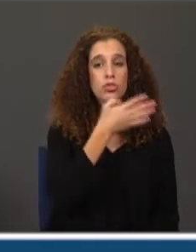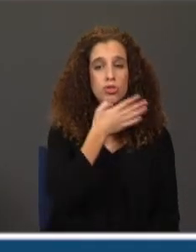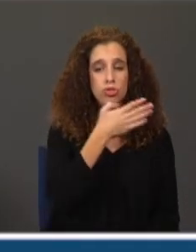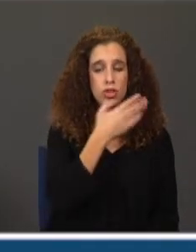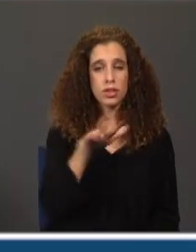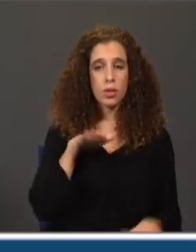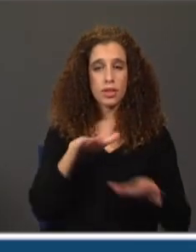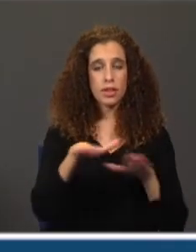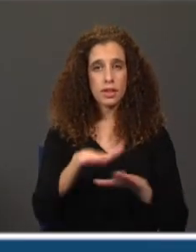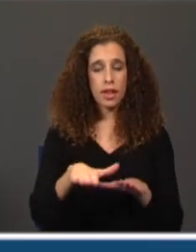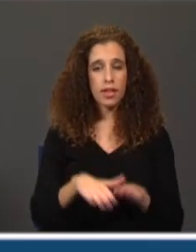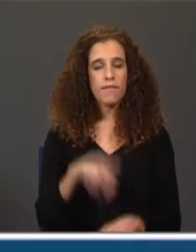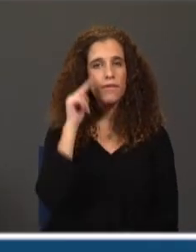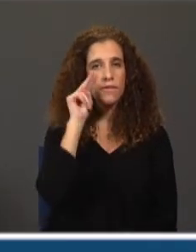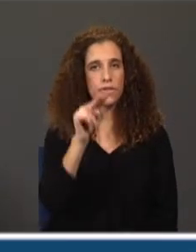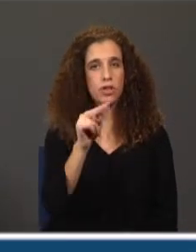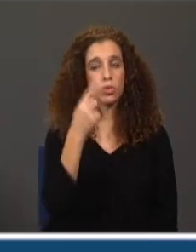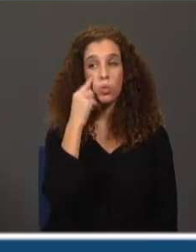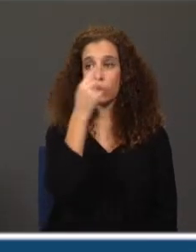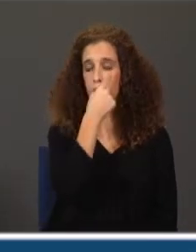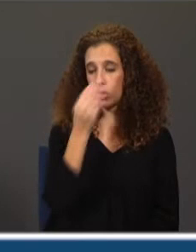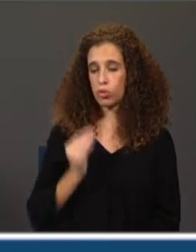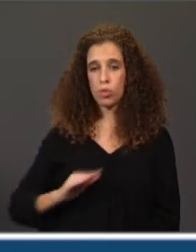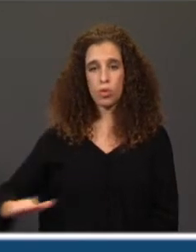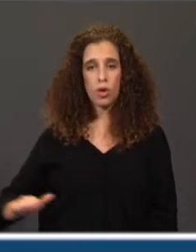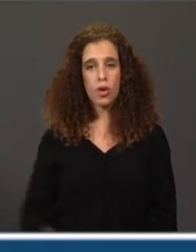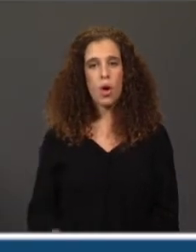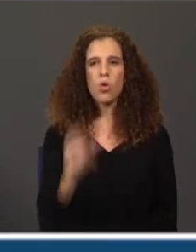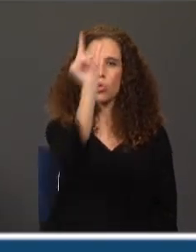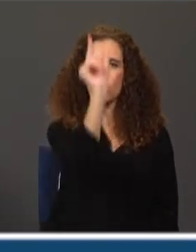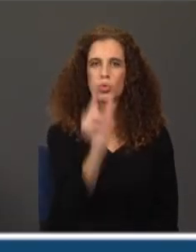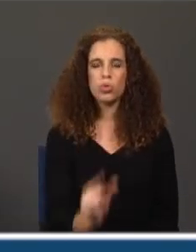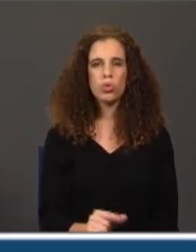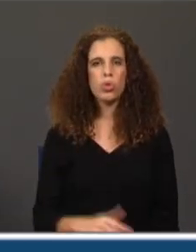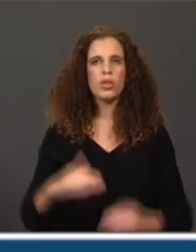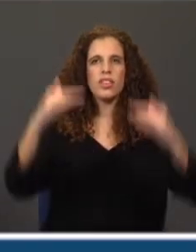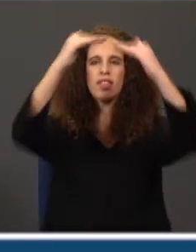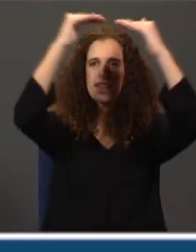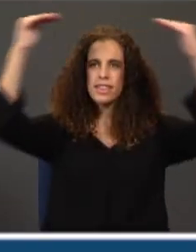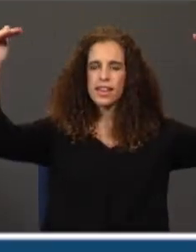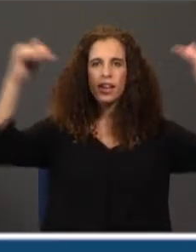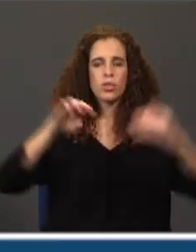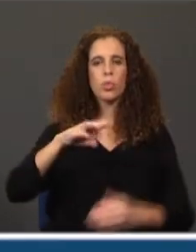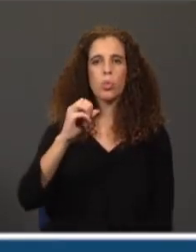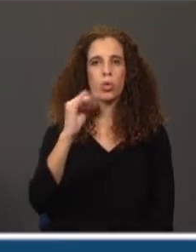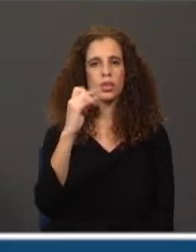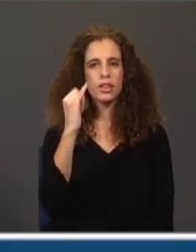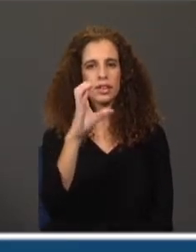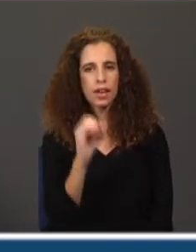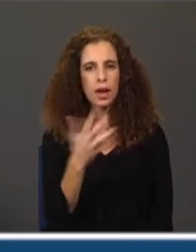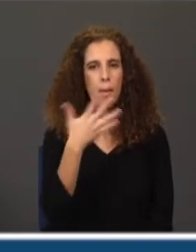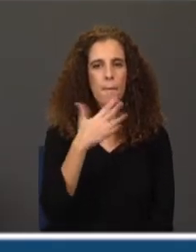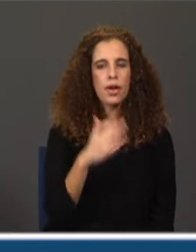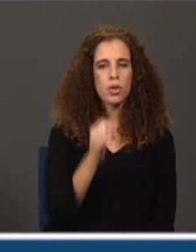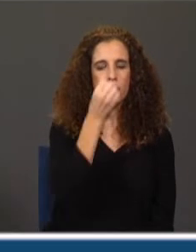ruínas, visto pelos olhos de uma criança. Umas colunas, um bocado de teto, umas porções de mosaico, mais ou menos o